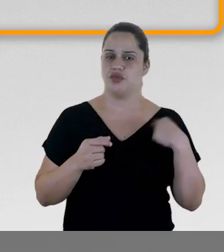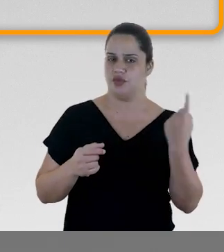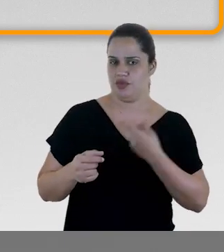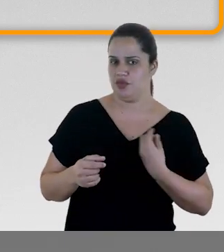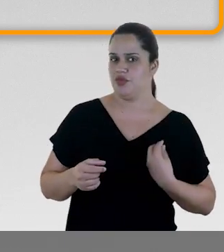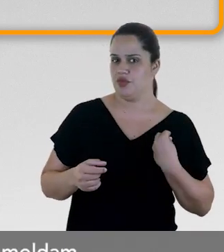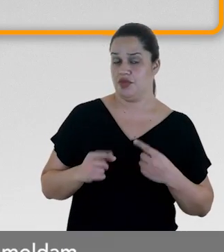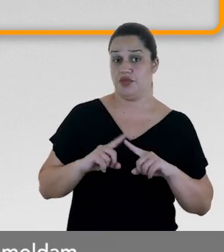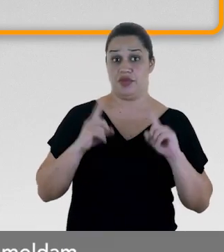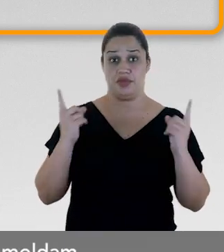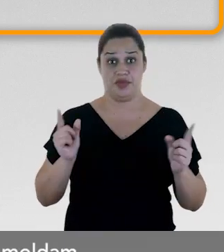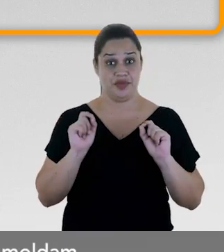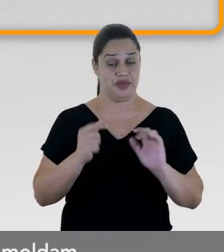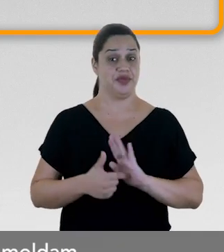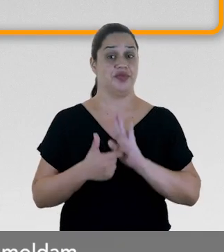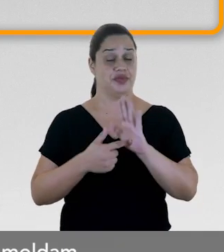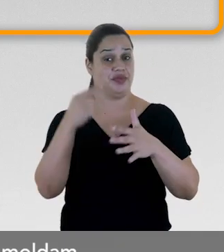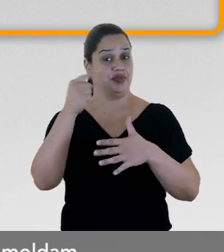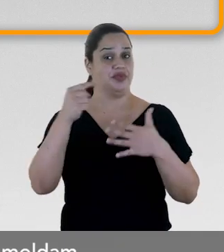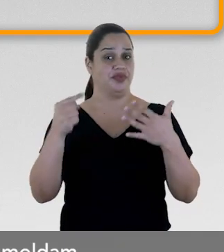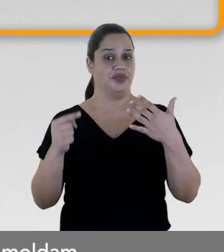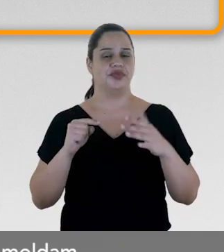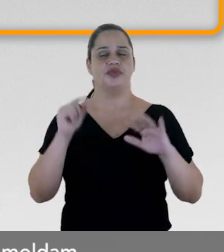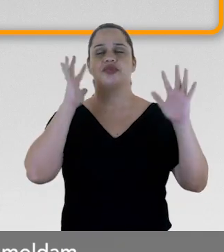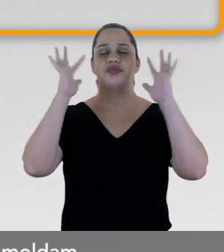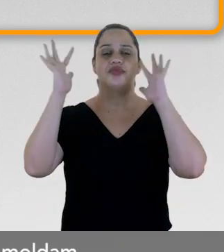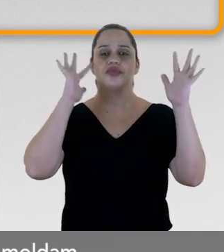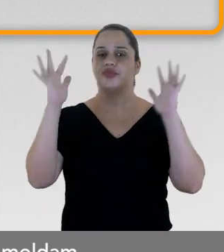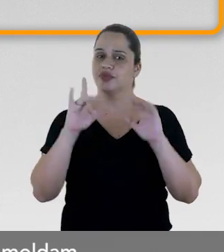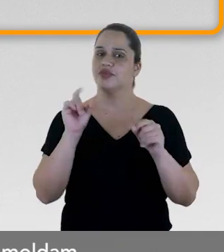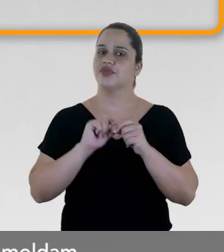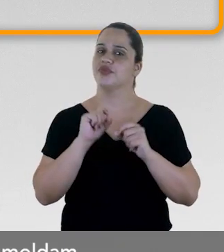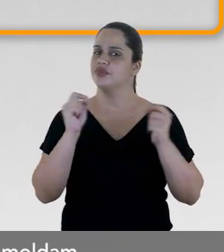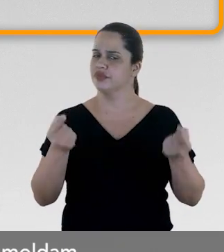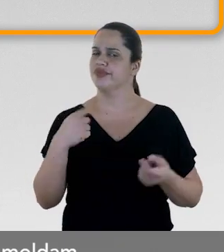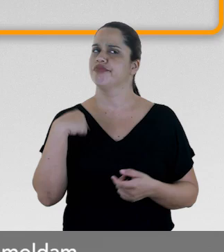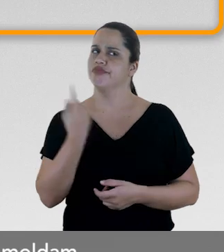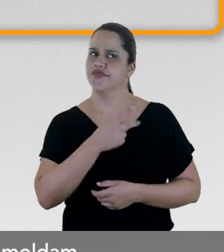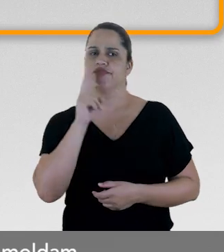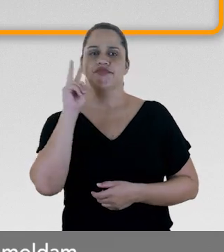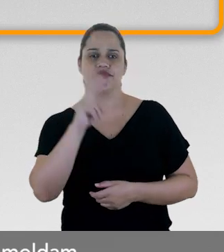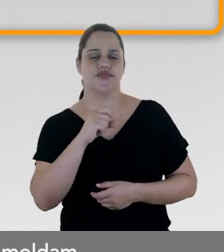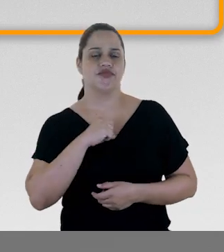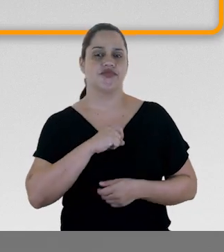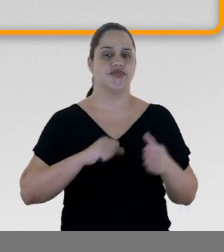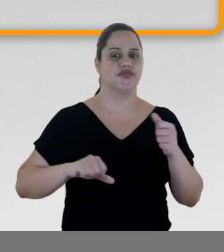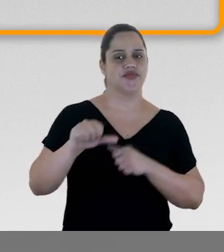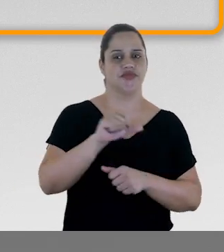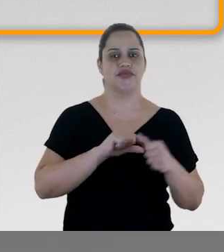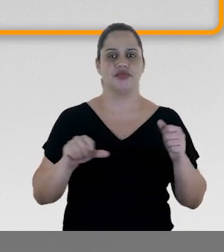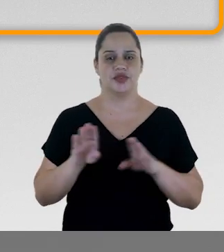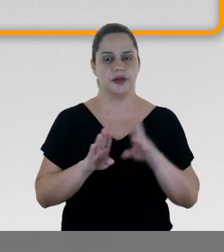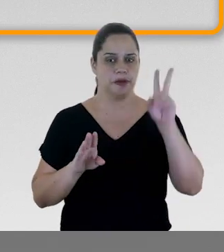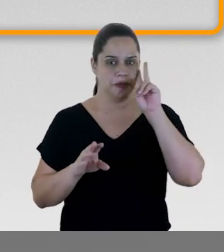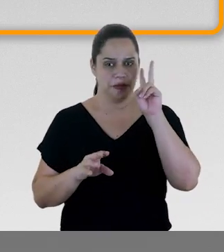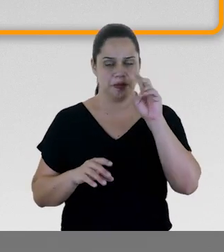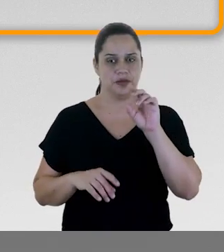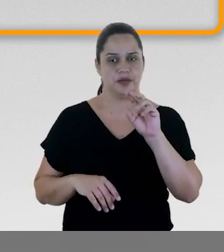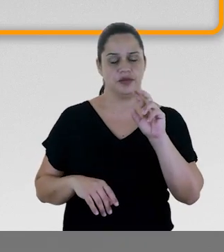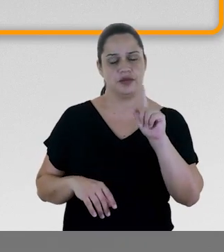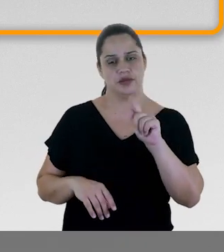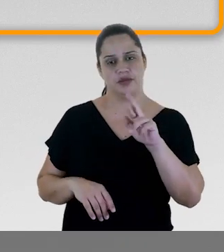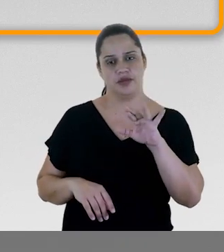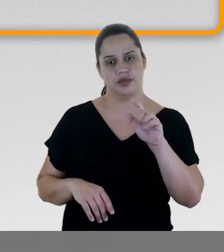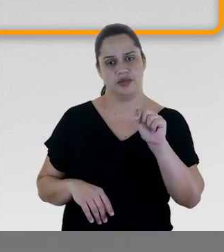com o nosso, mas traz elementos fantásticos que, de certa forma, moldam as histórias de Gregório,